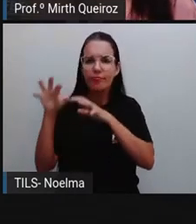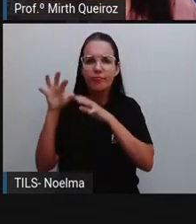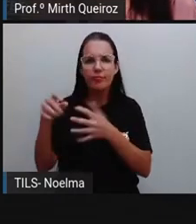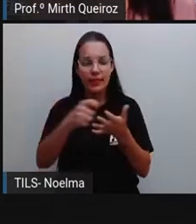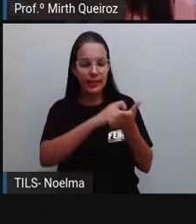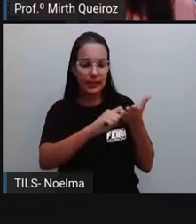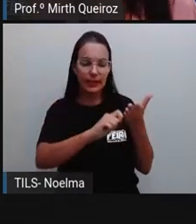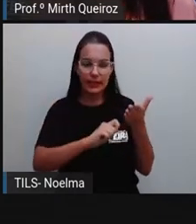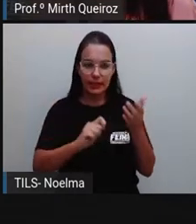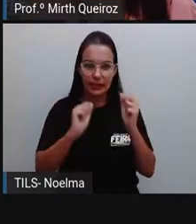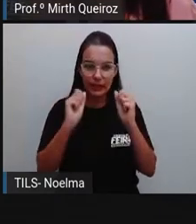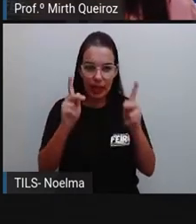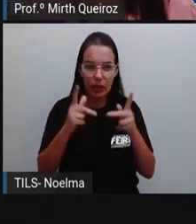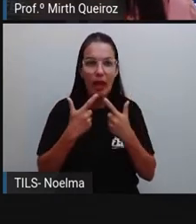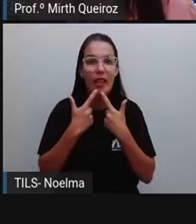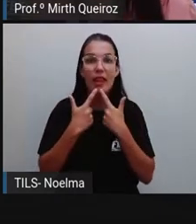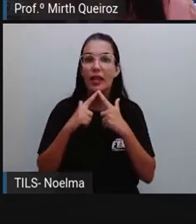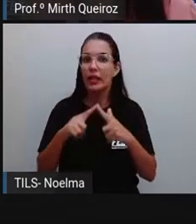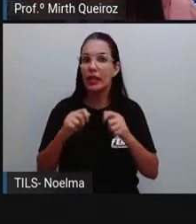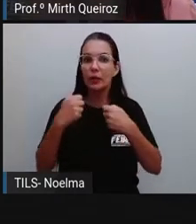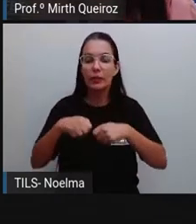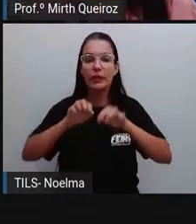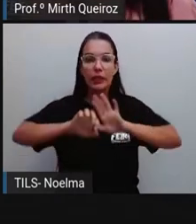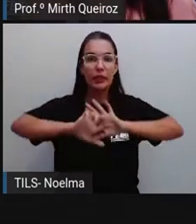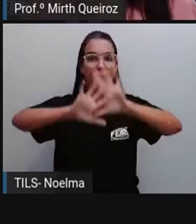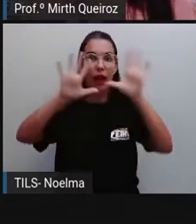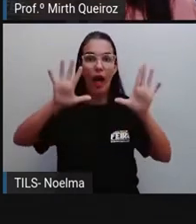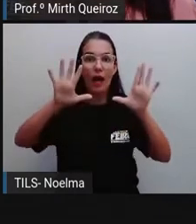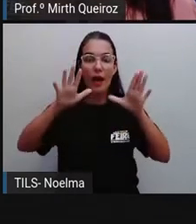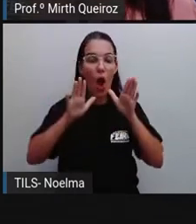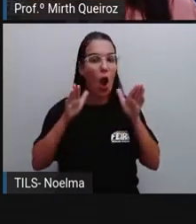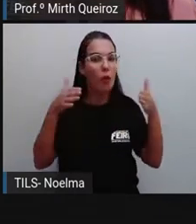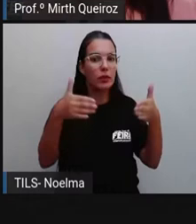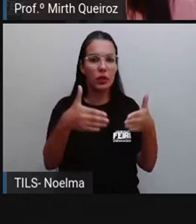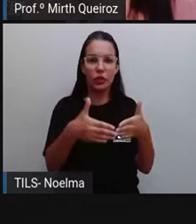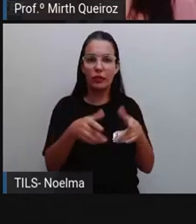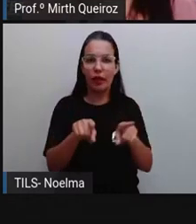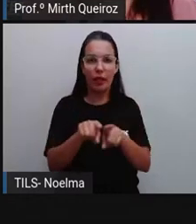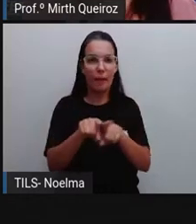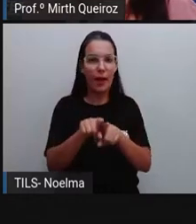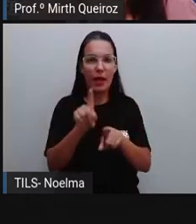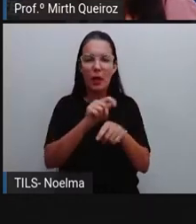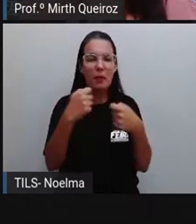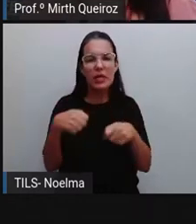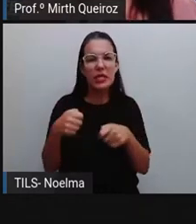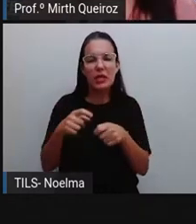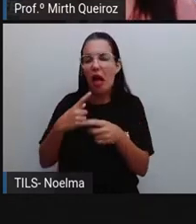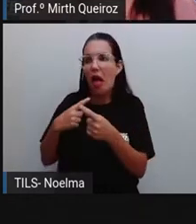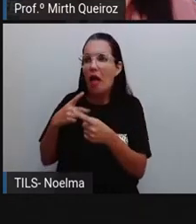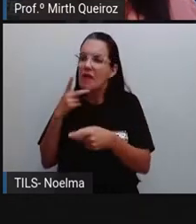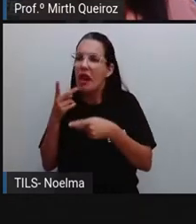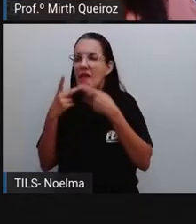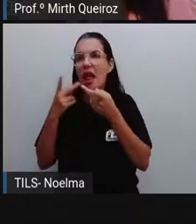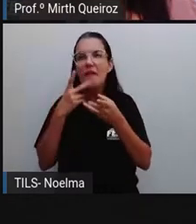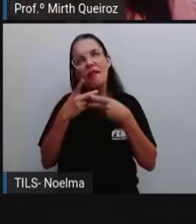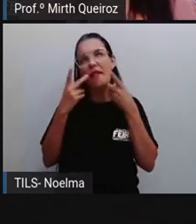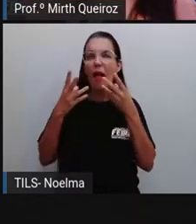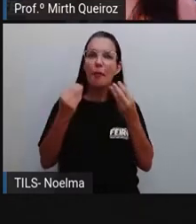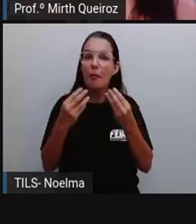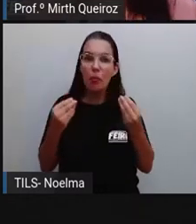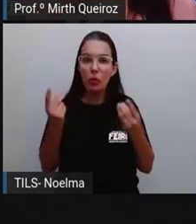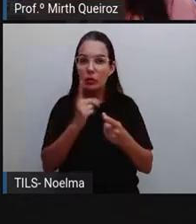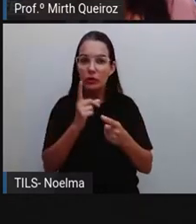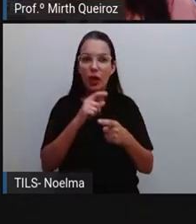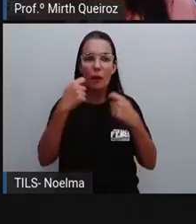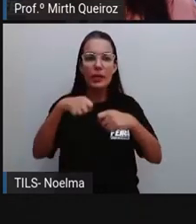escrita. A linguagem, ela precisa ser clara e objetiva. A gente pode ficar dando voltas, né? Ali, para